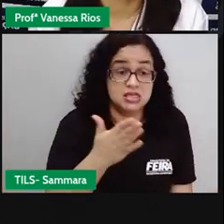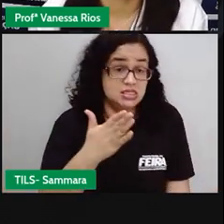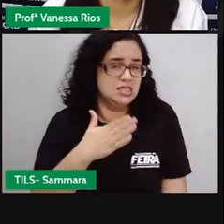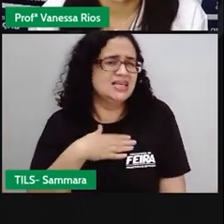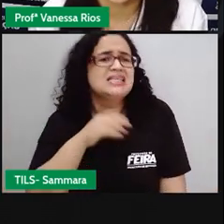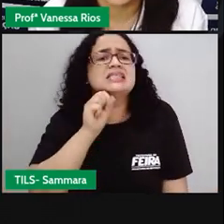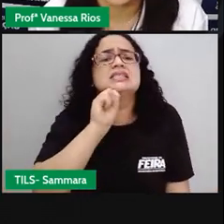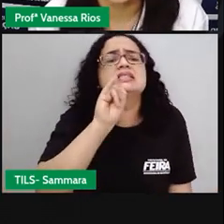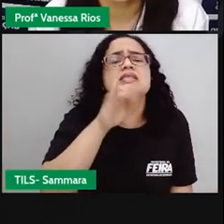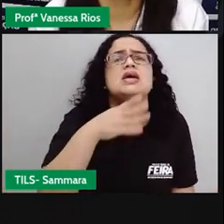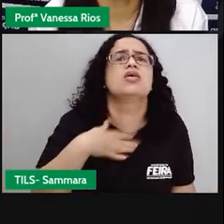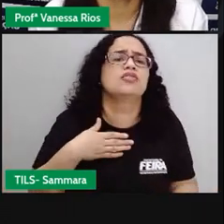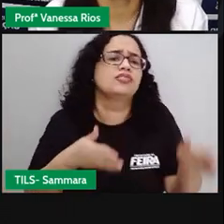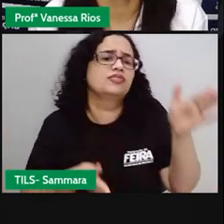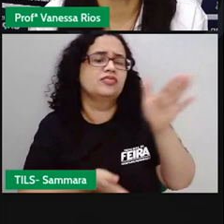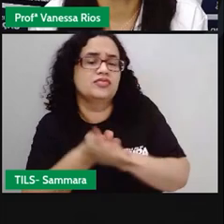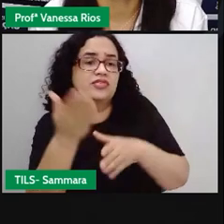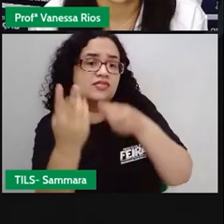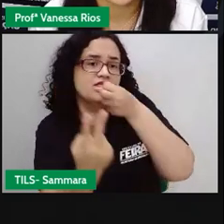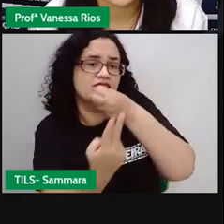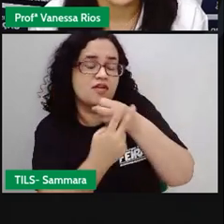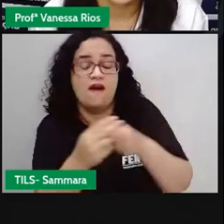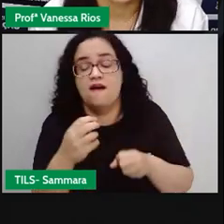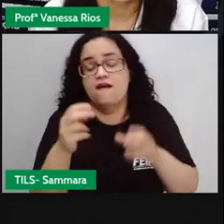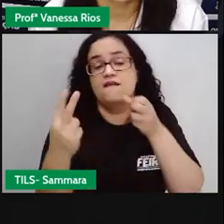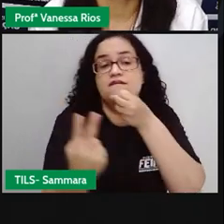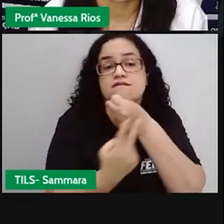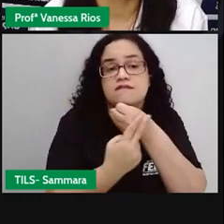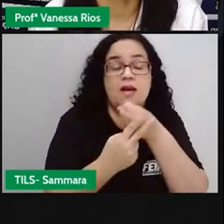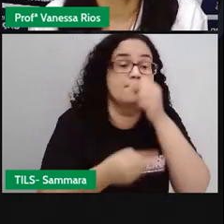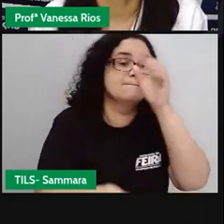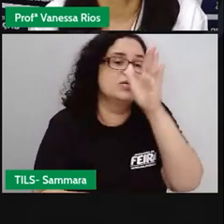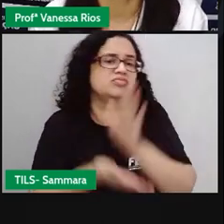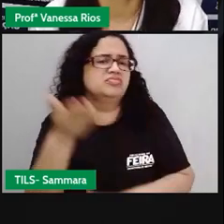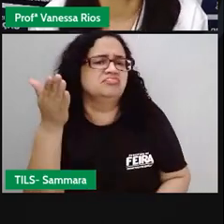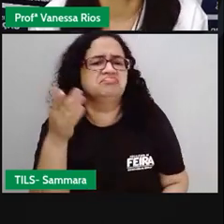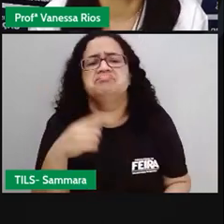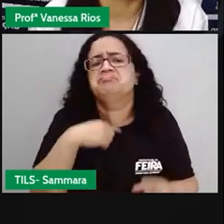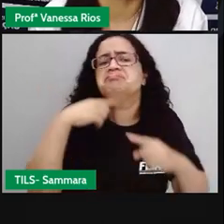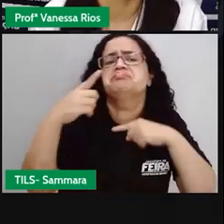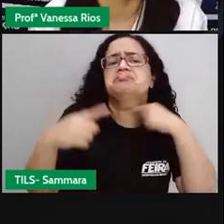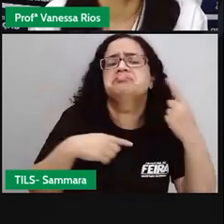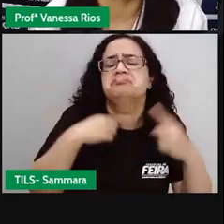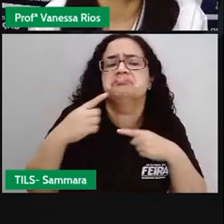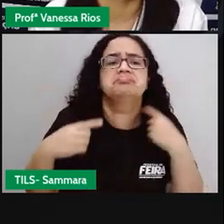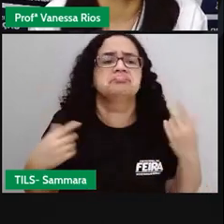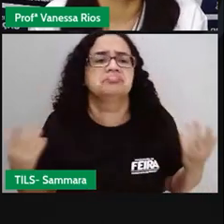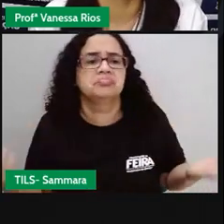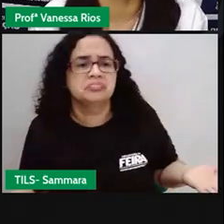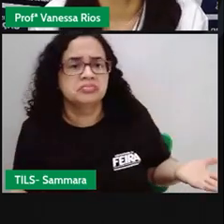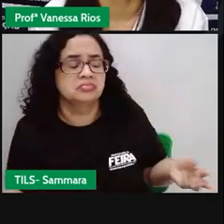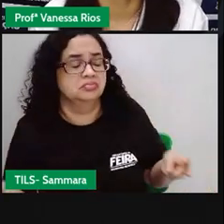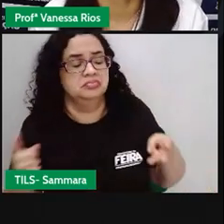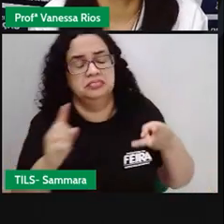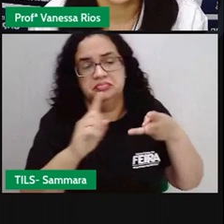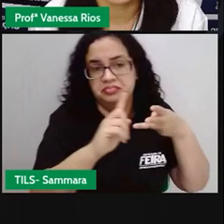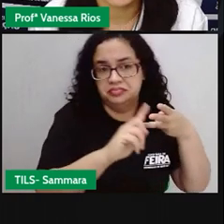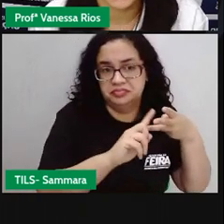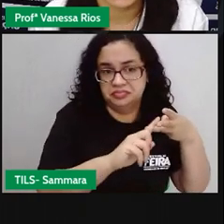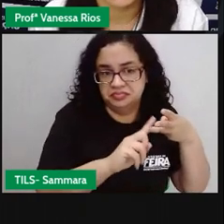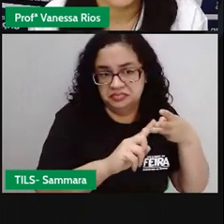se eu viajasse. Então, o verbo viajar aparece aí indicando uma incerteza. Então, esse aí é o modo